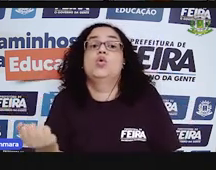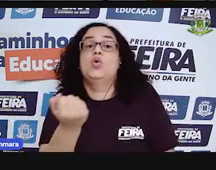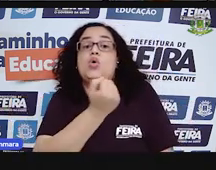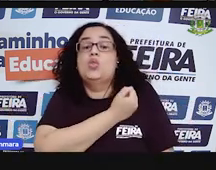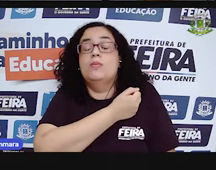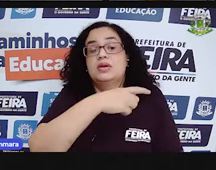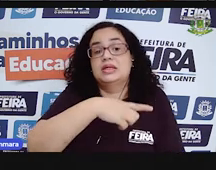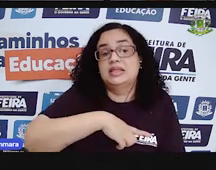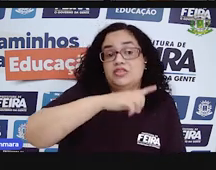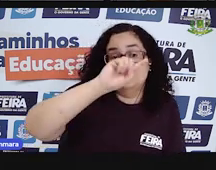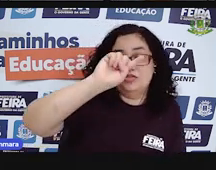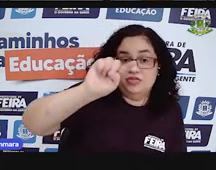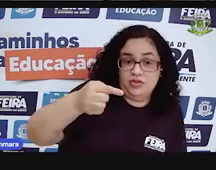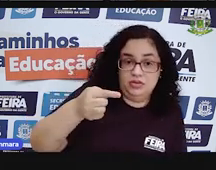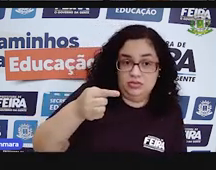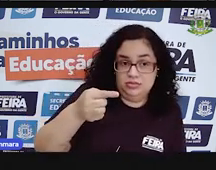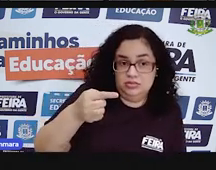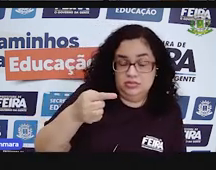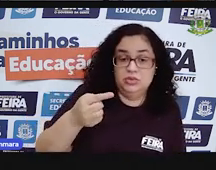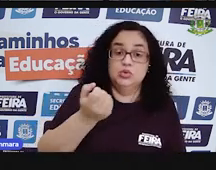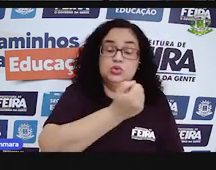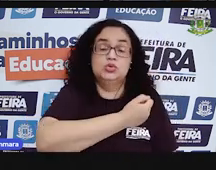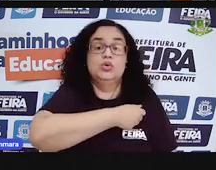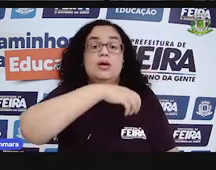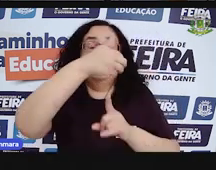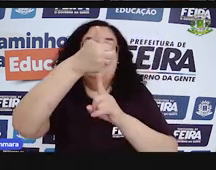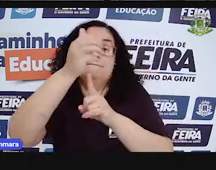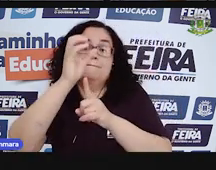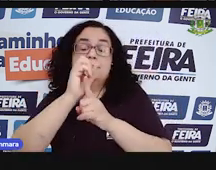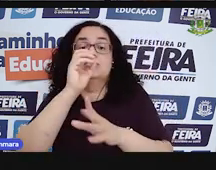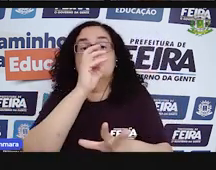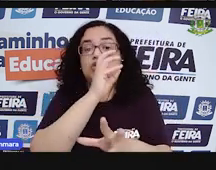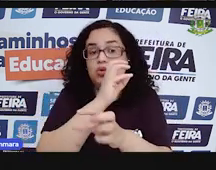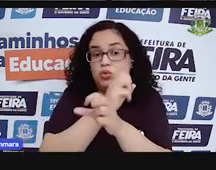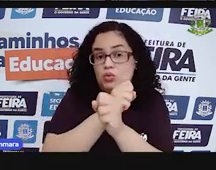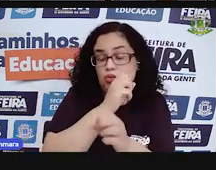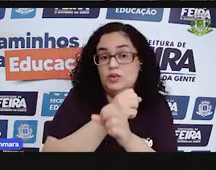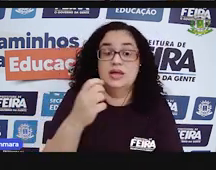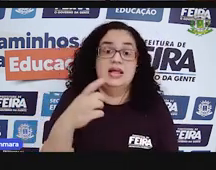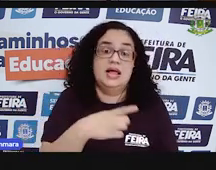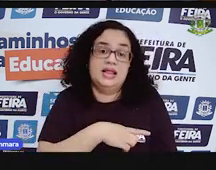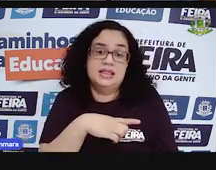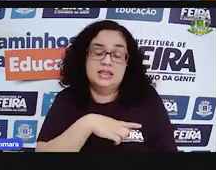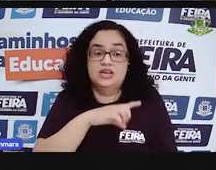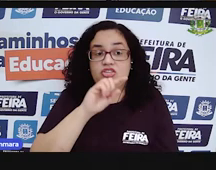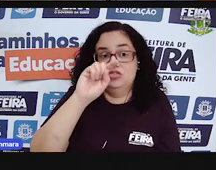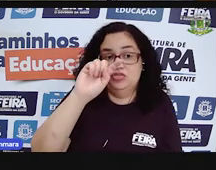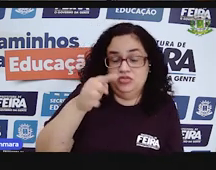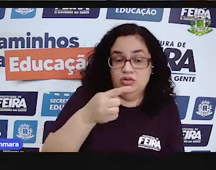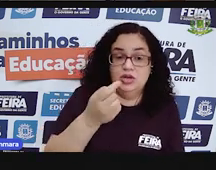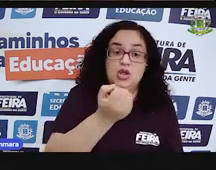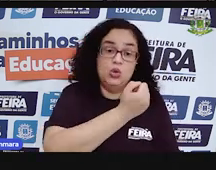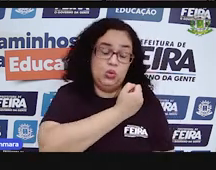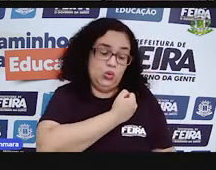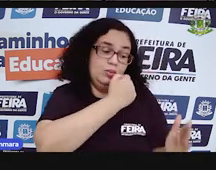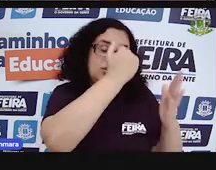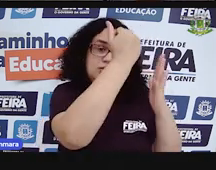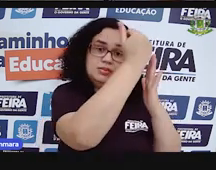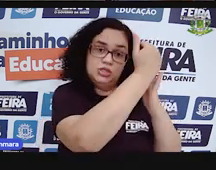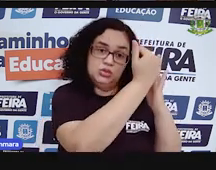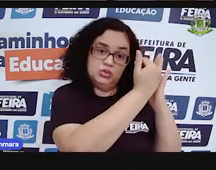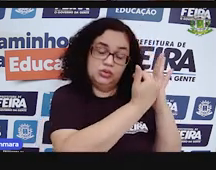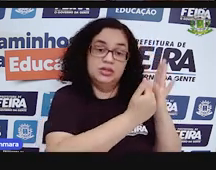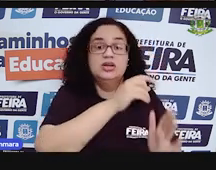tem vírgula, os números decimais. E para fazer essa conta com números que tem vírgula, ó, número embaixo de número